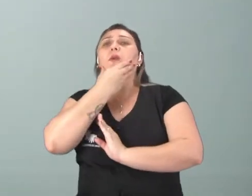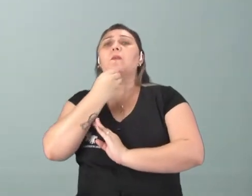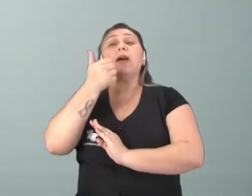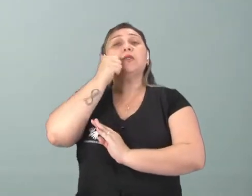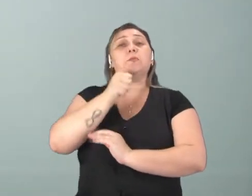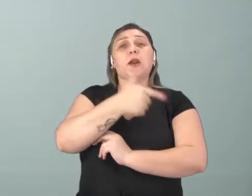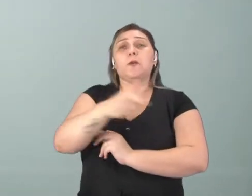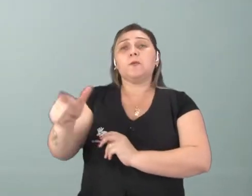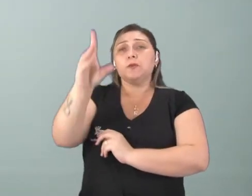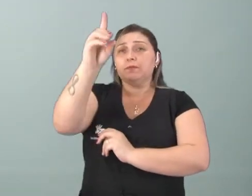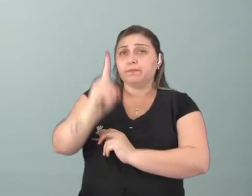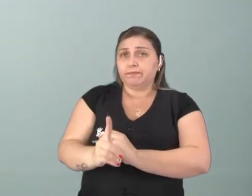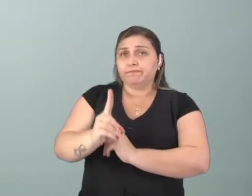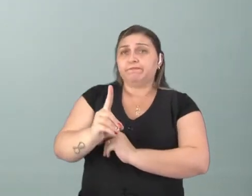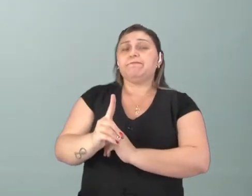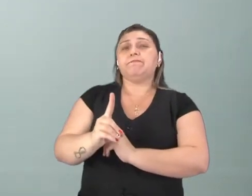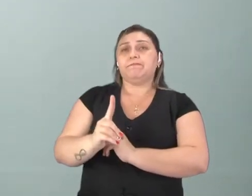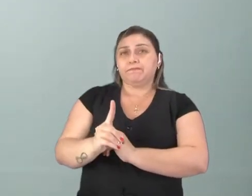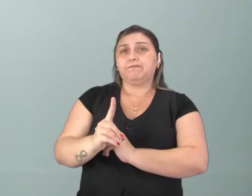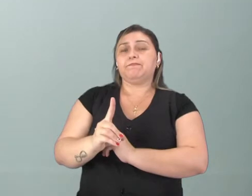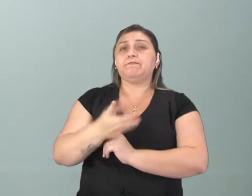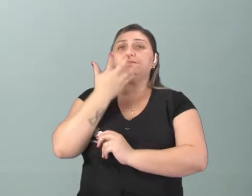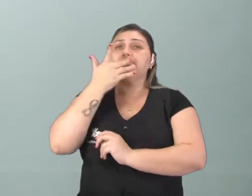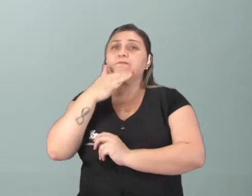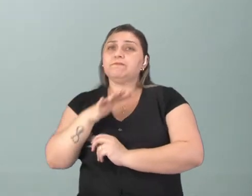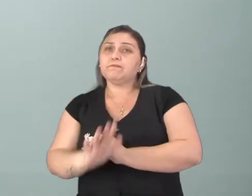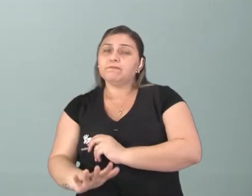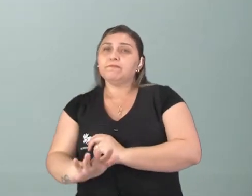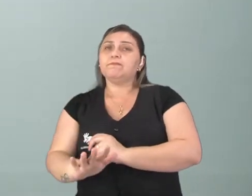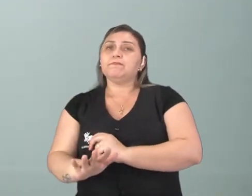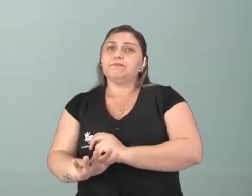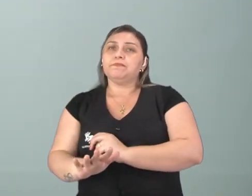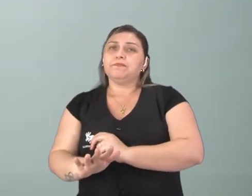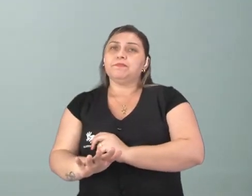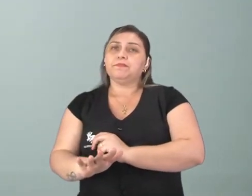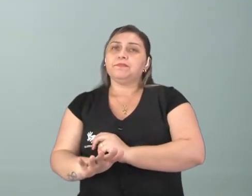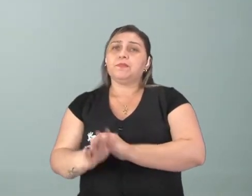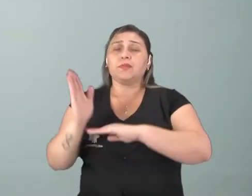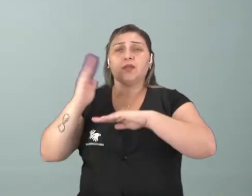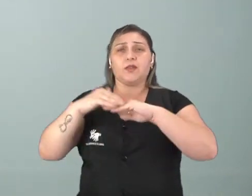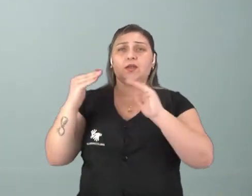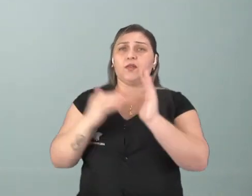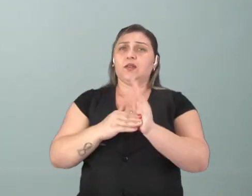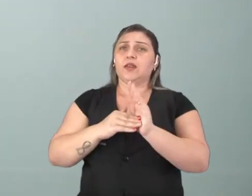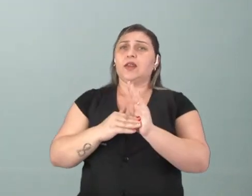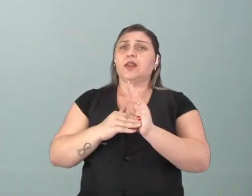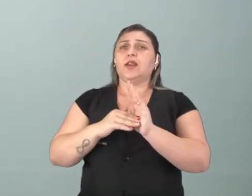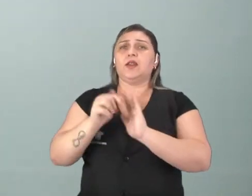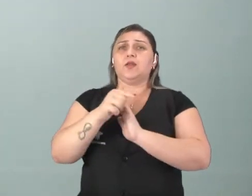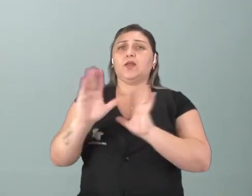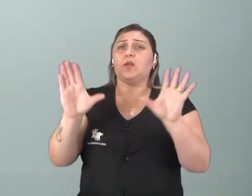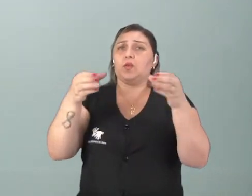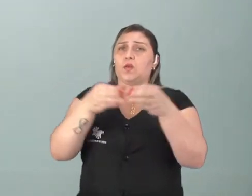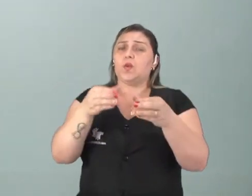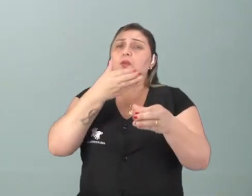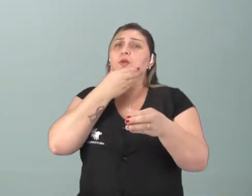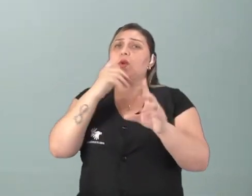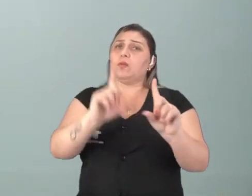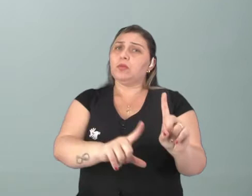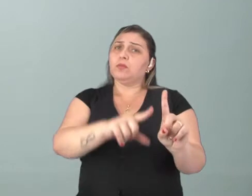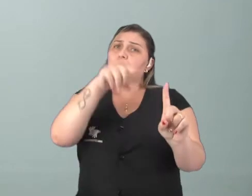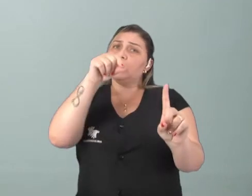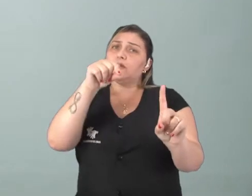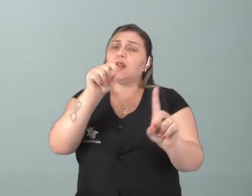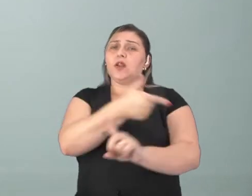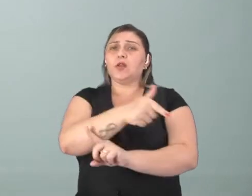as mulheres não tinham esses direitos, as crianças, tudo aquilo que não se encaixava nesse grupo de homens privilegiados